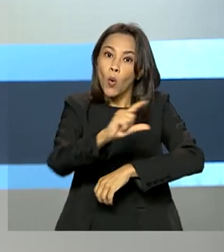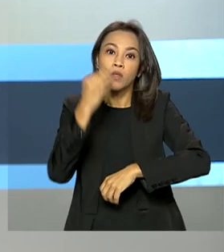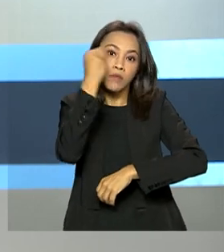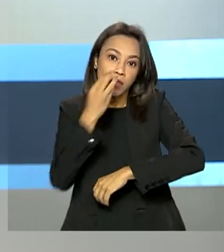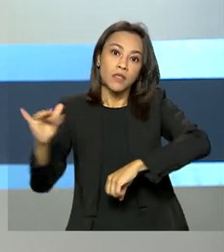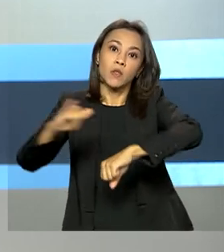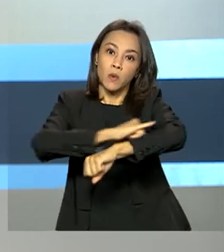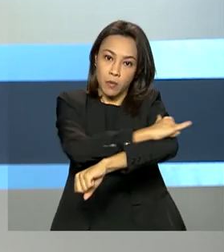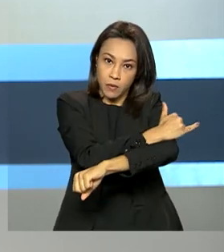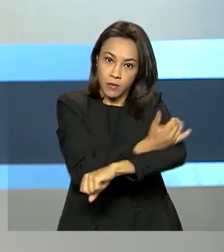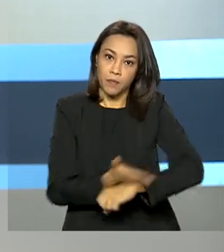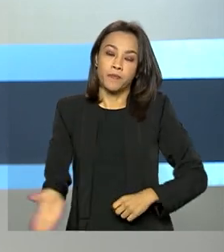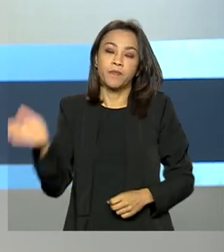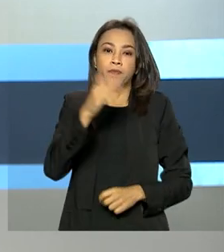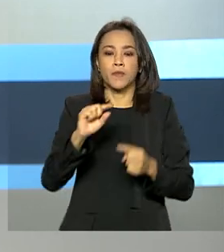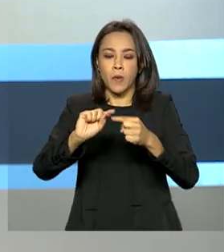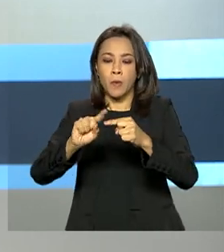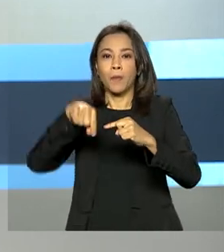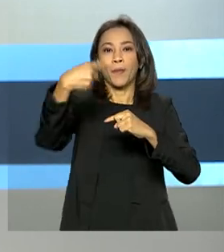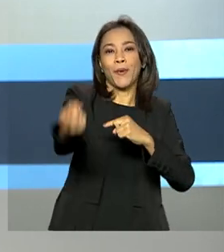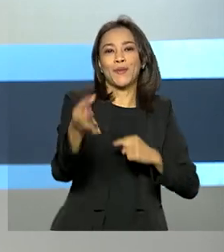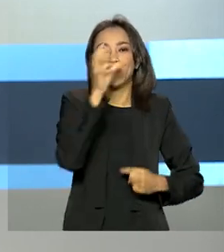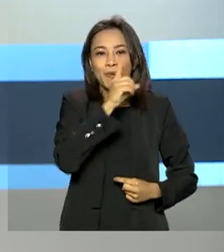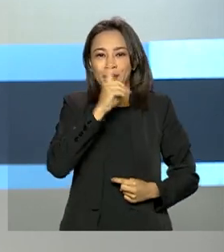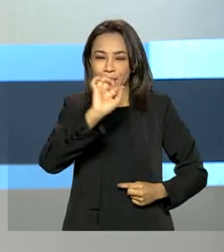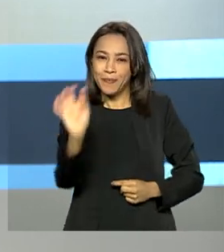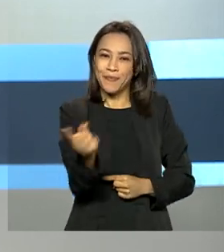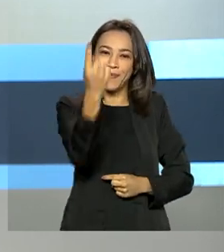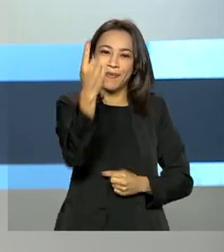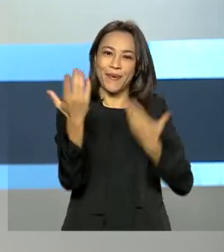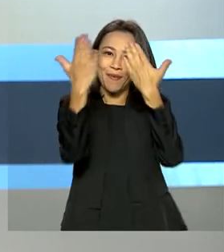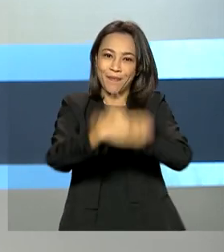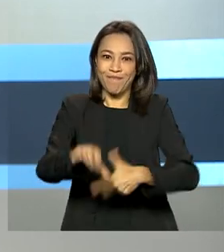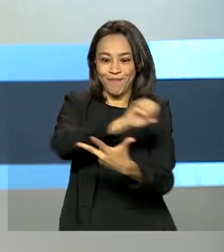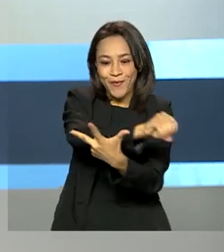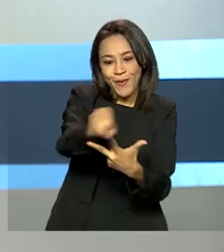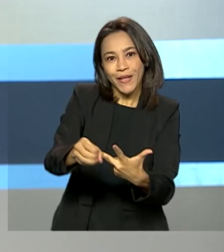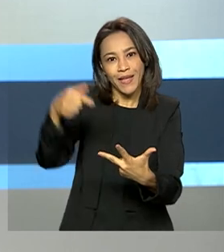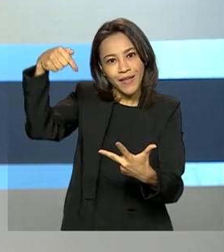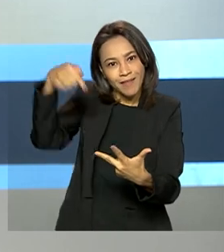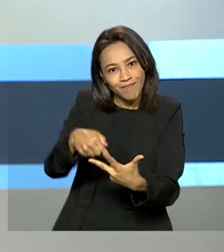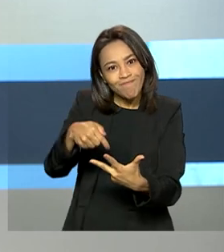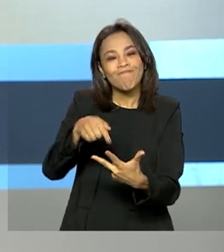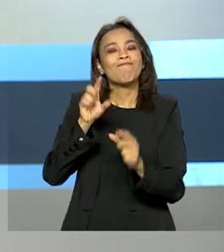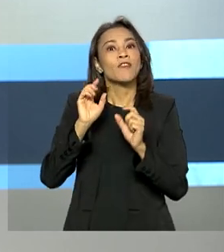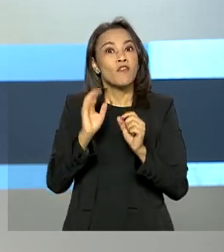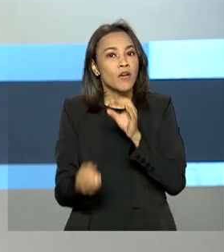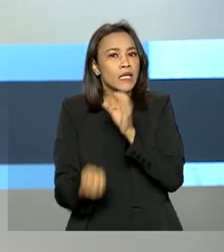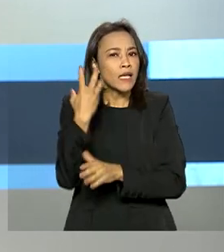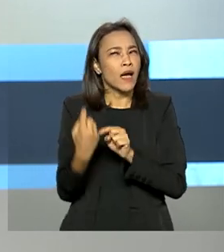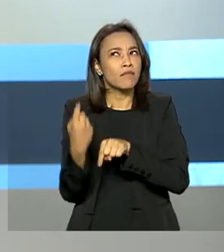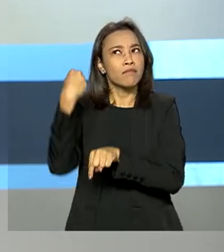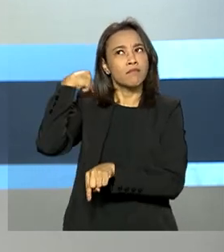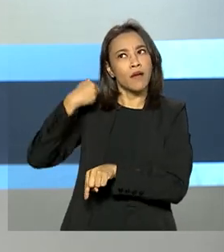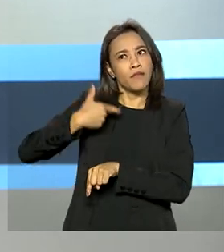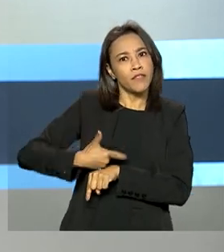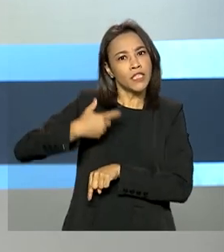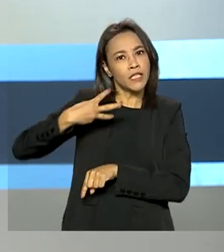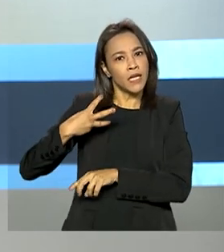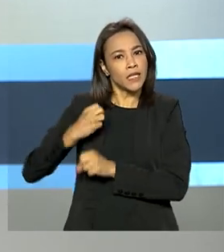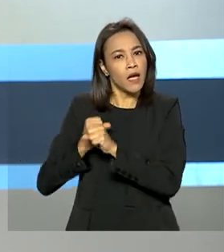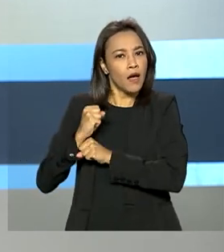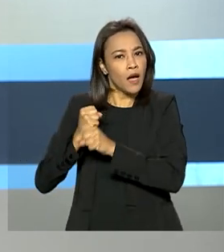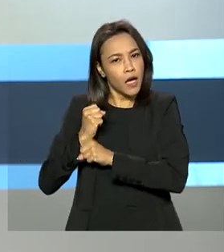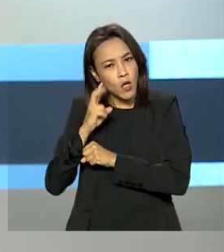No próximo domingo tem a primeira prova do Enem. O Exame Nacional do Ensino Médio foi criado há 23 anos para